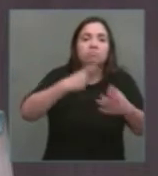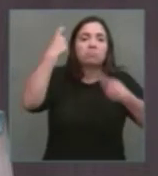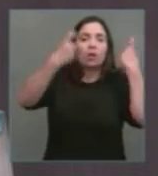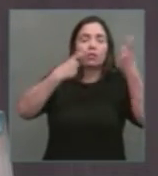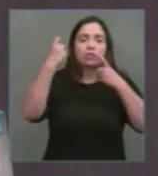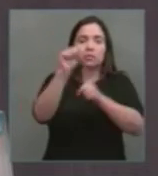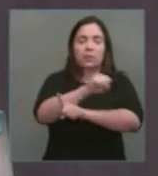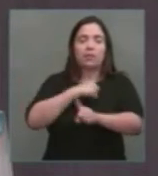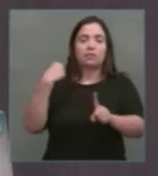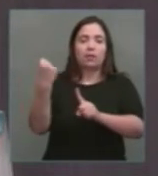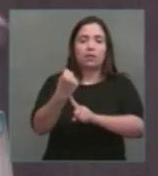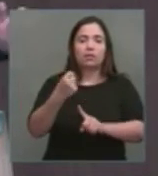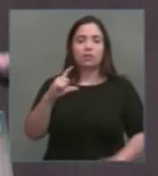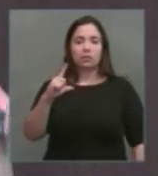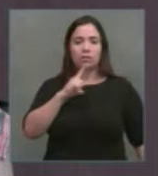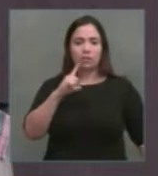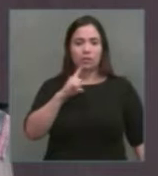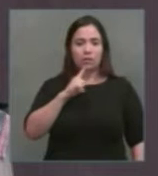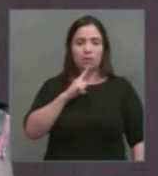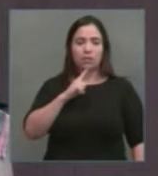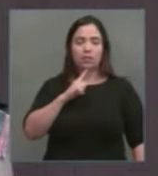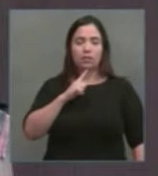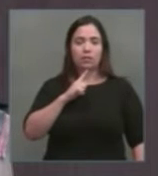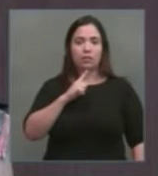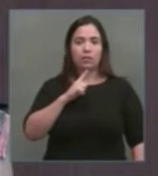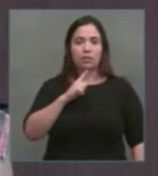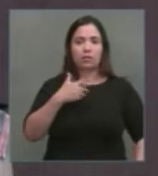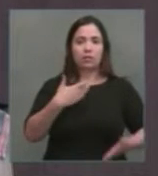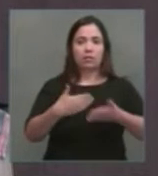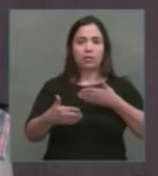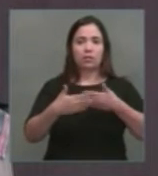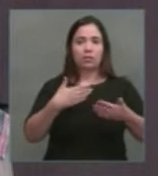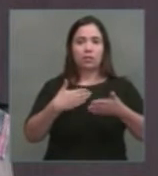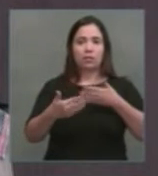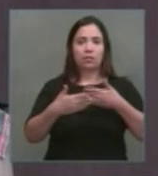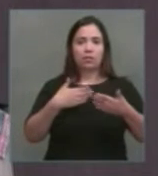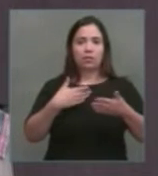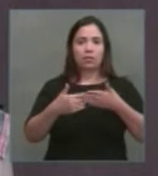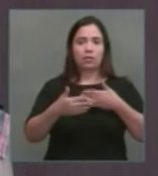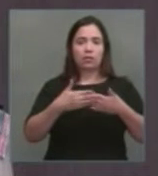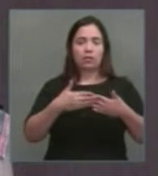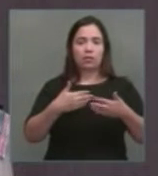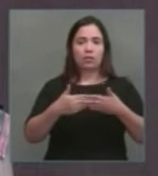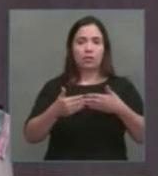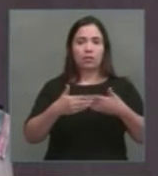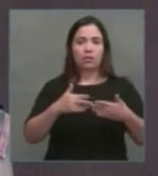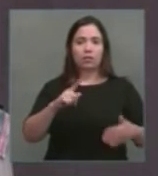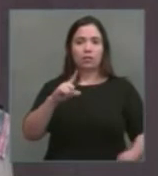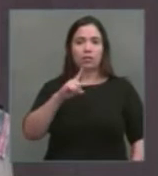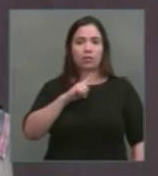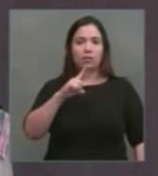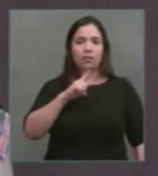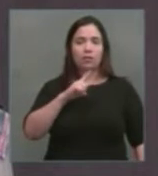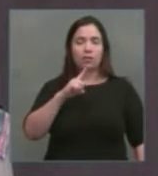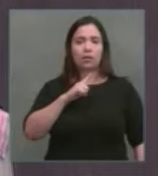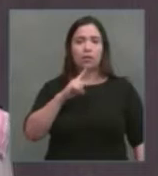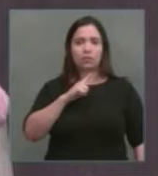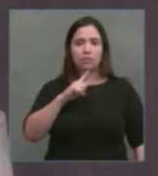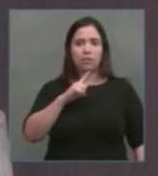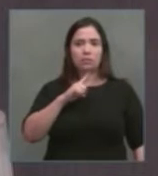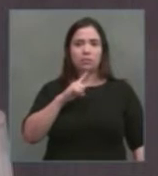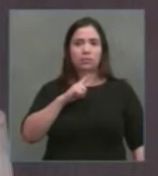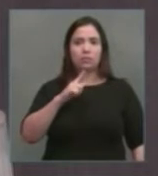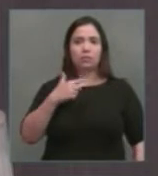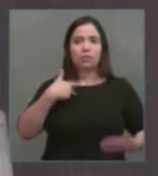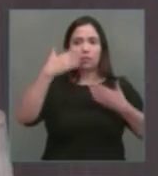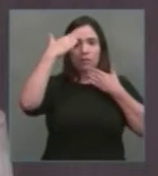governa sem quaisquer satisfações com a sociedade e o povo. Eu encerro, deputado Tomás, que ora preside a sessão e eu